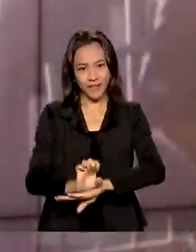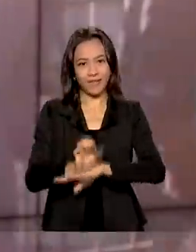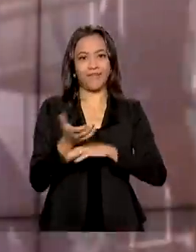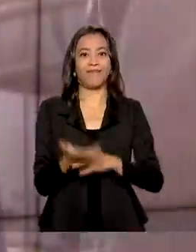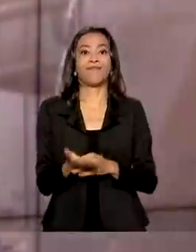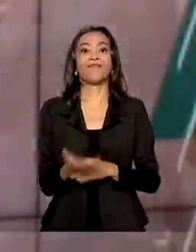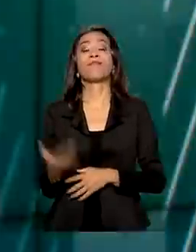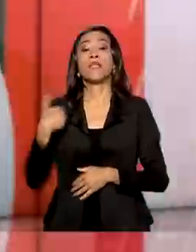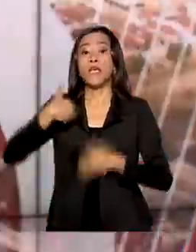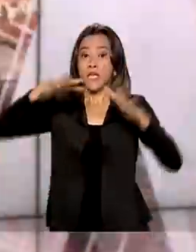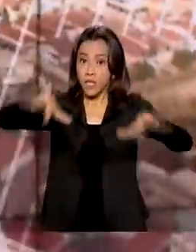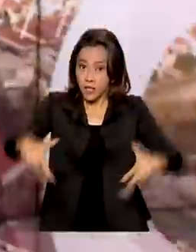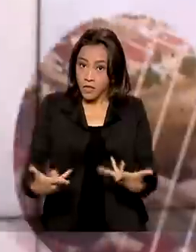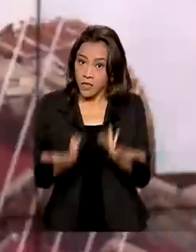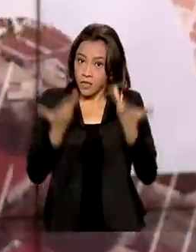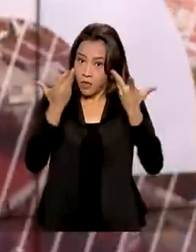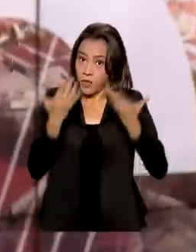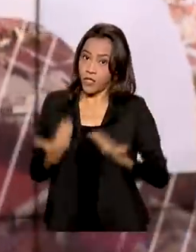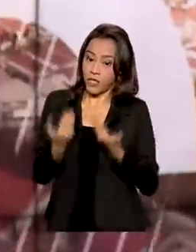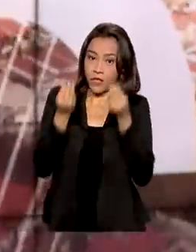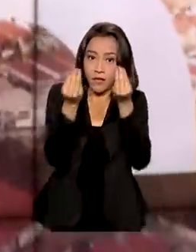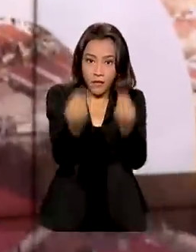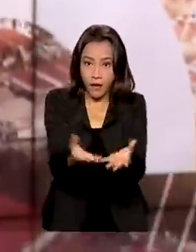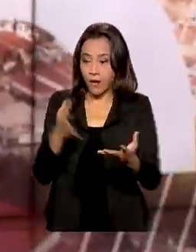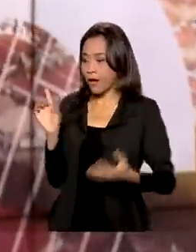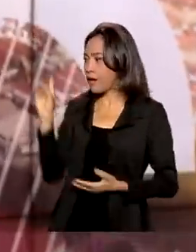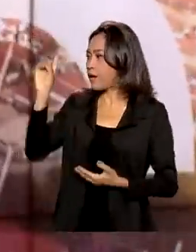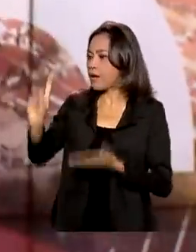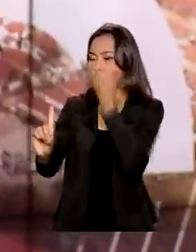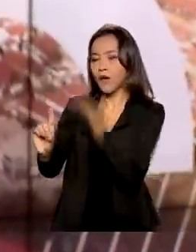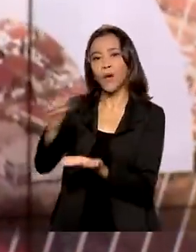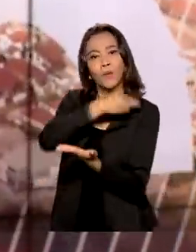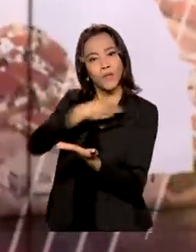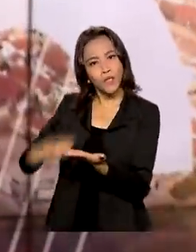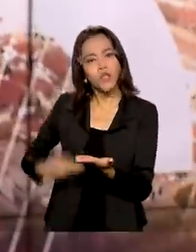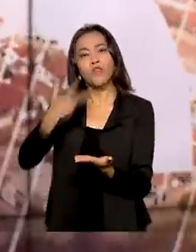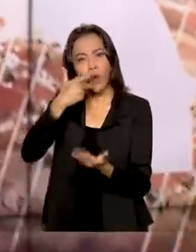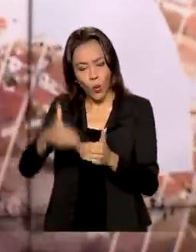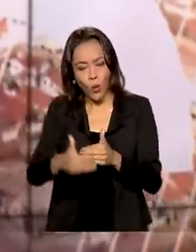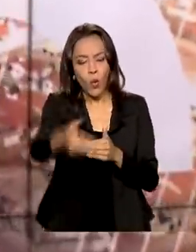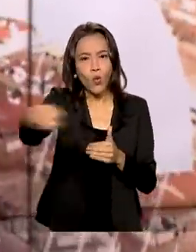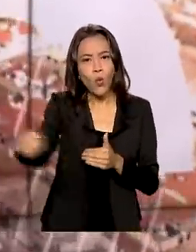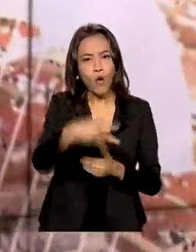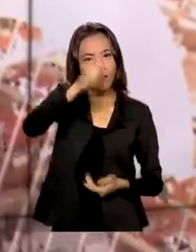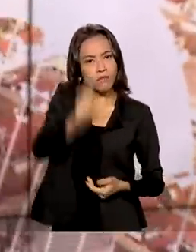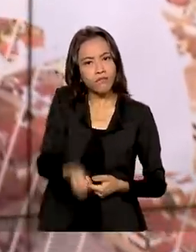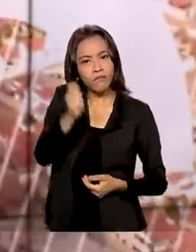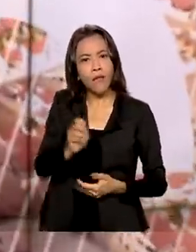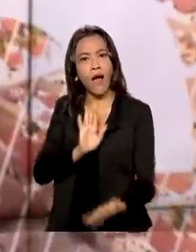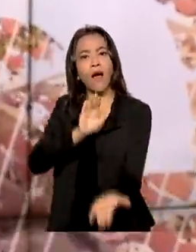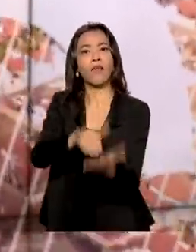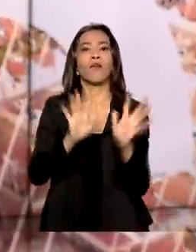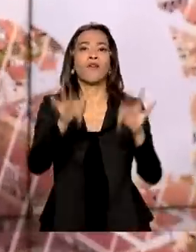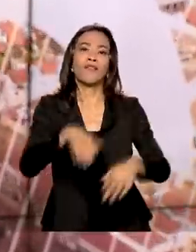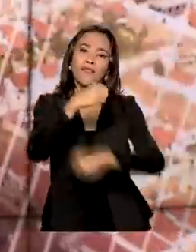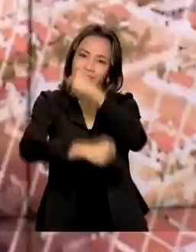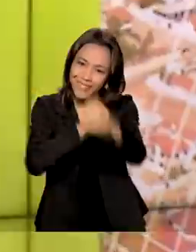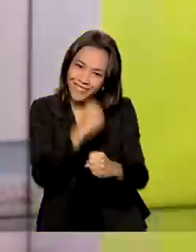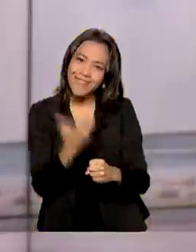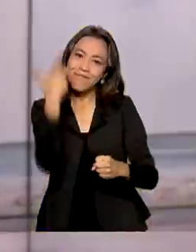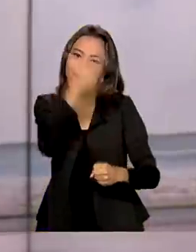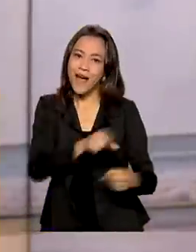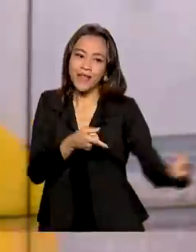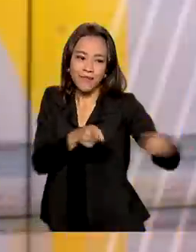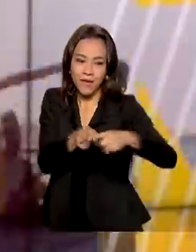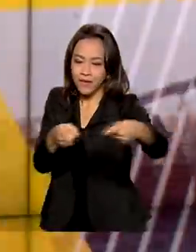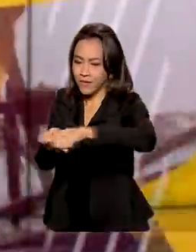entrega, o ministro da Infraestrutura afirmou que novos leilões devem acontecer até o fim do ano e que o governo vai firmar mais parcerias